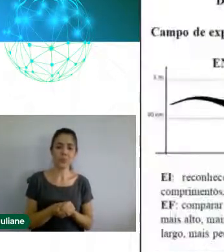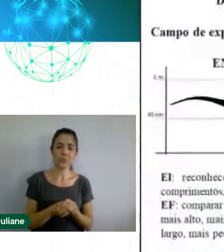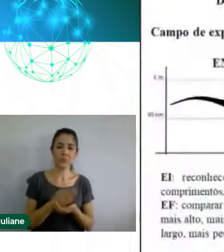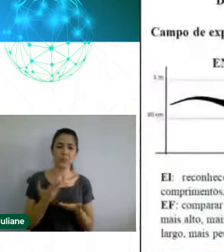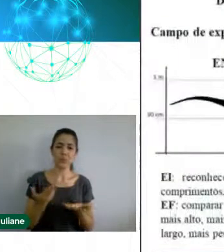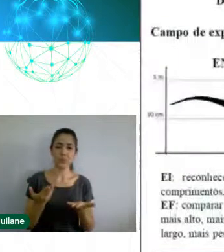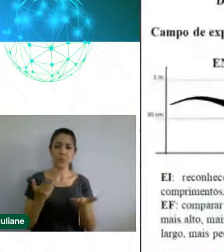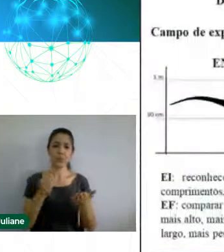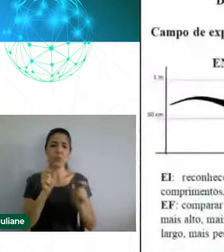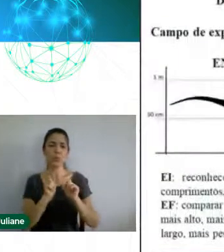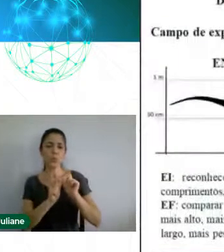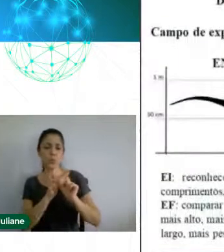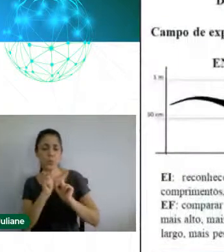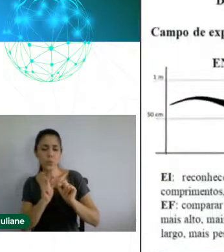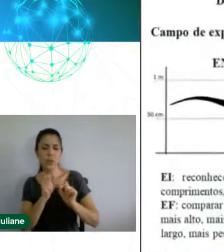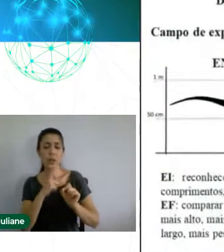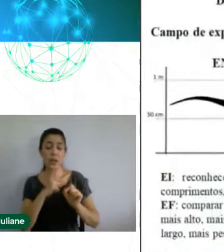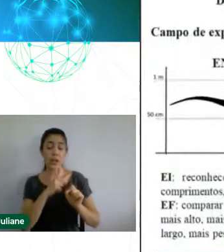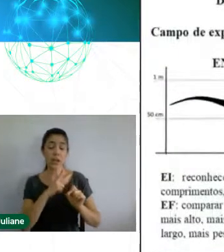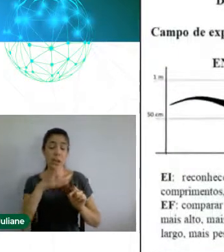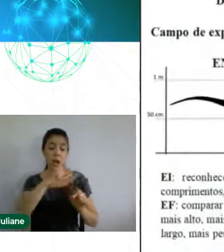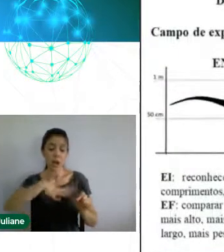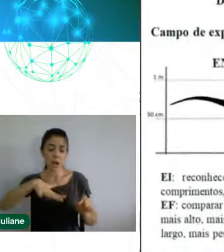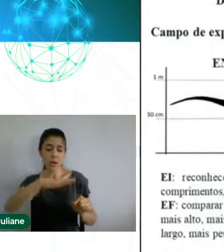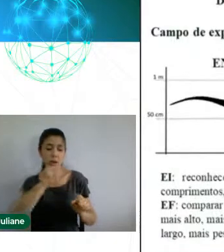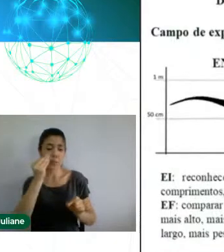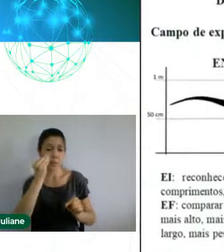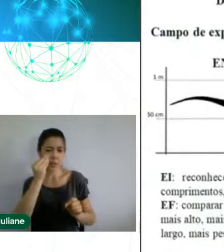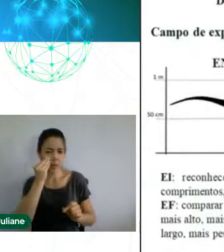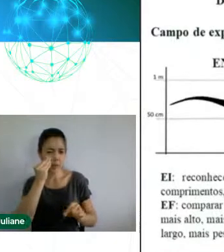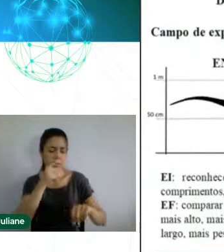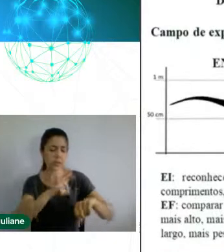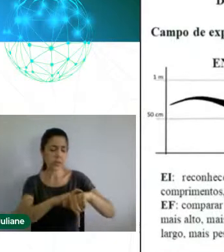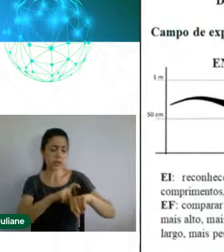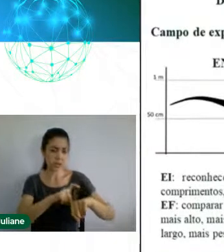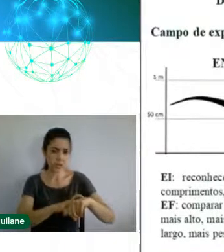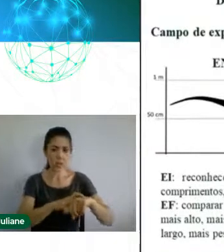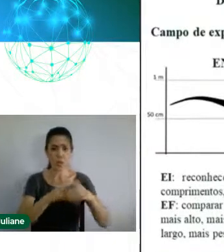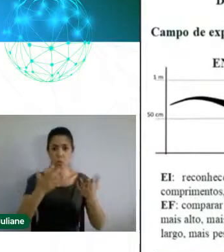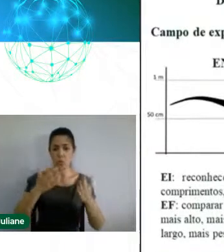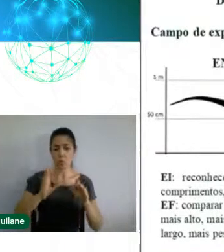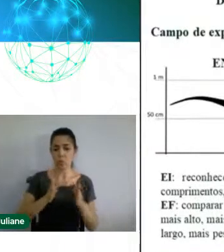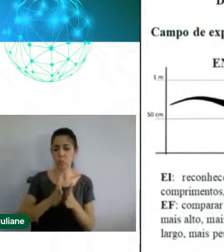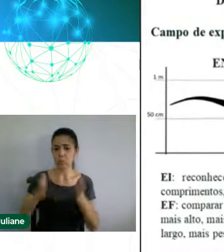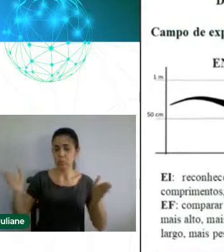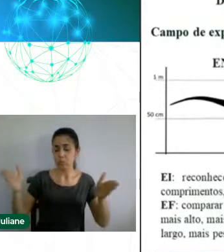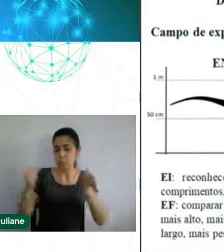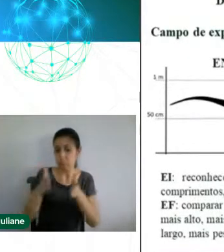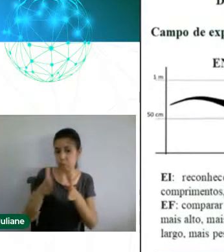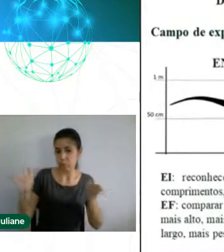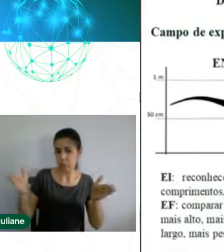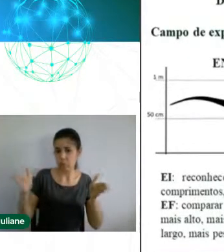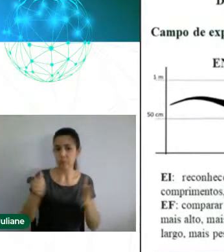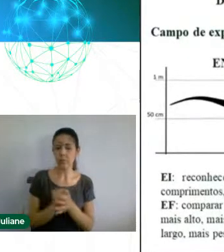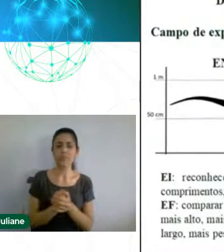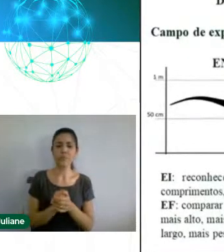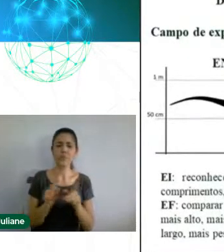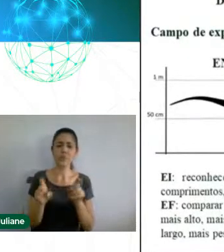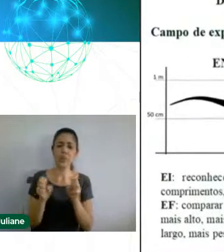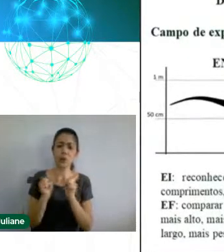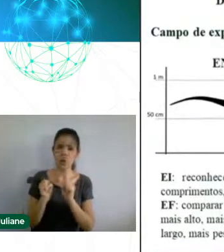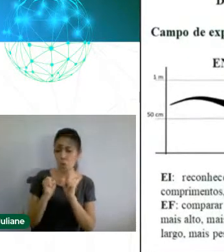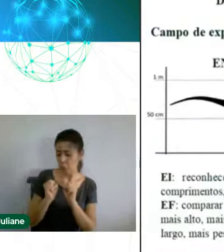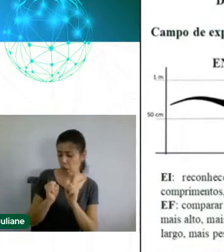tempos, quantidades, relações e transformações da educação infantil, ou também a área da matemática e ensino fundamental, podem ser realizadas.